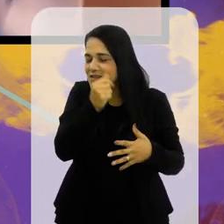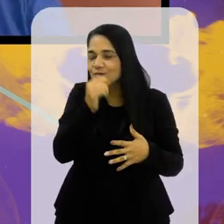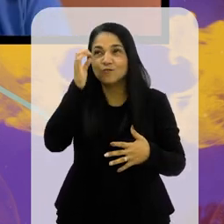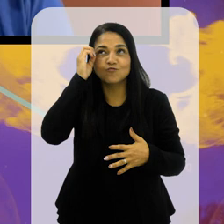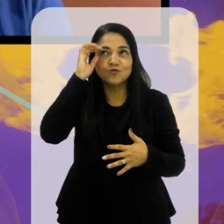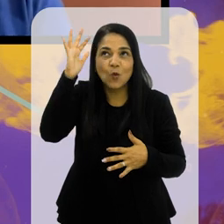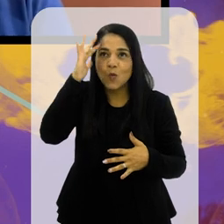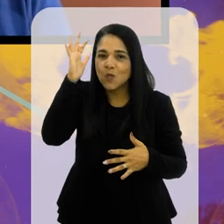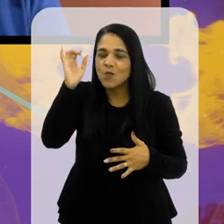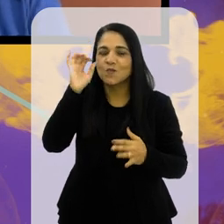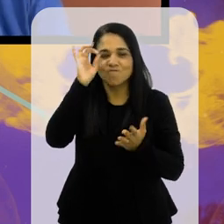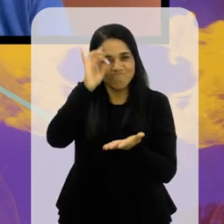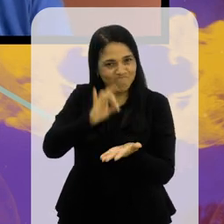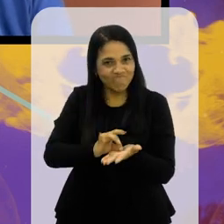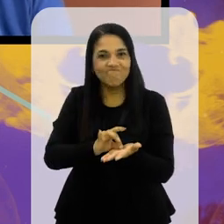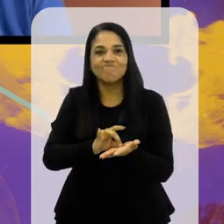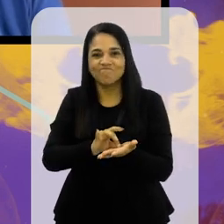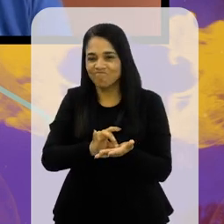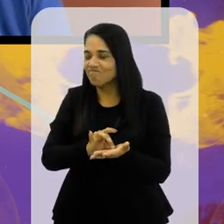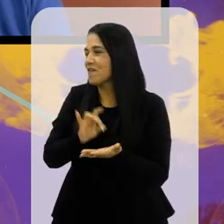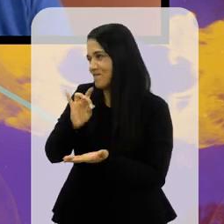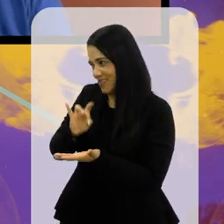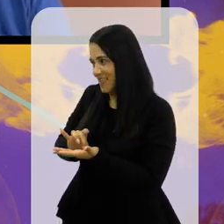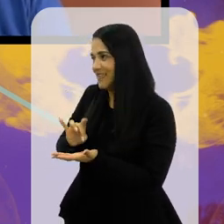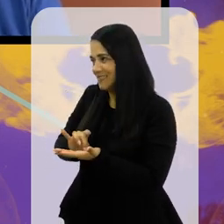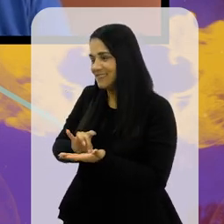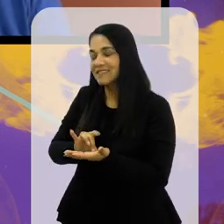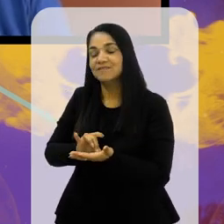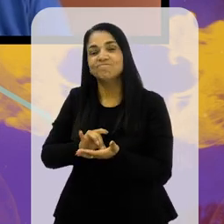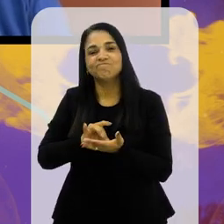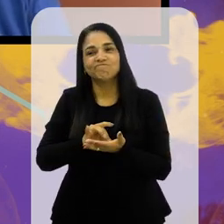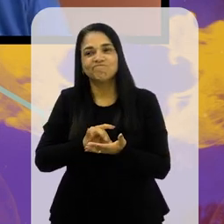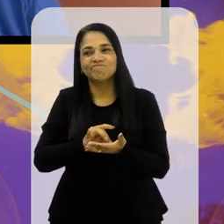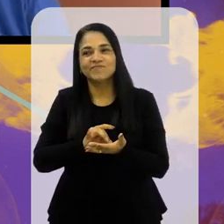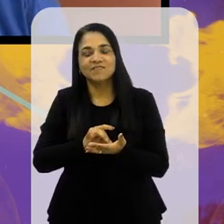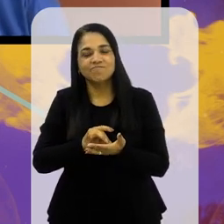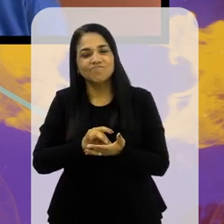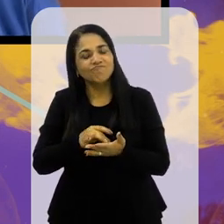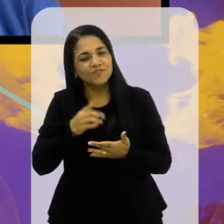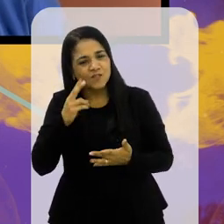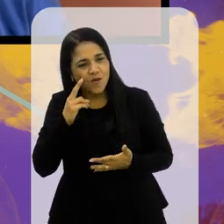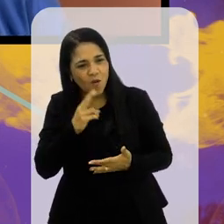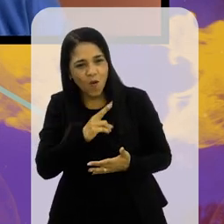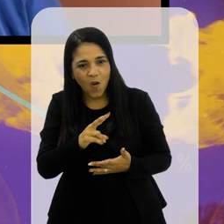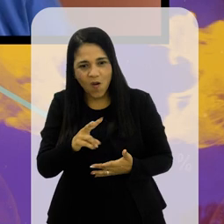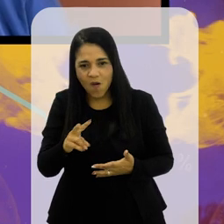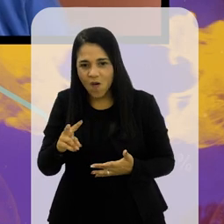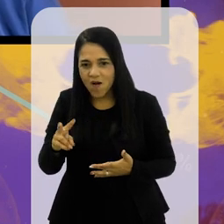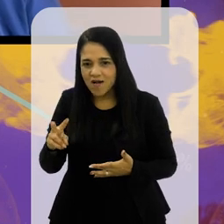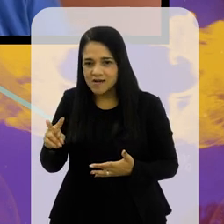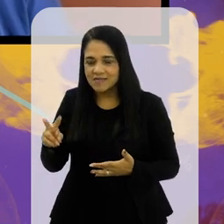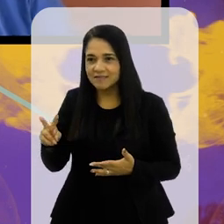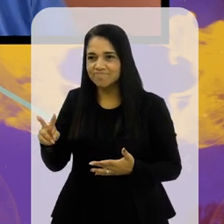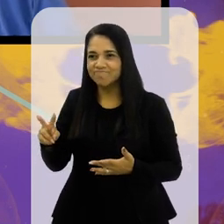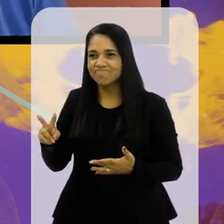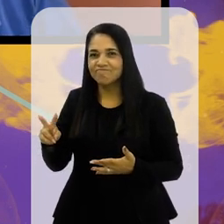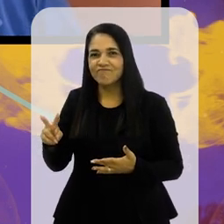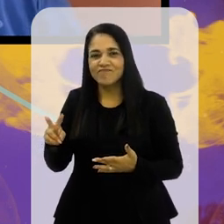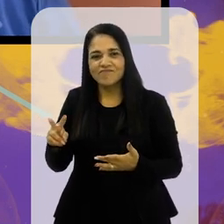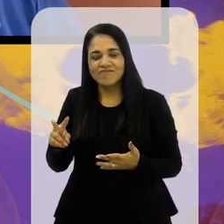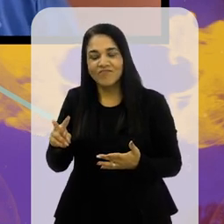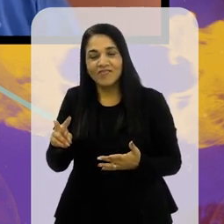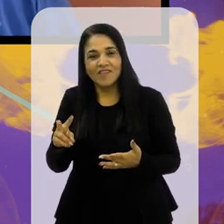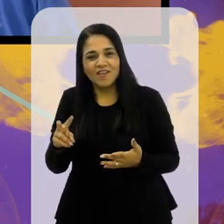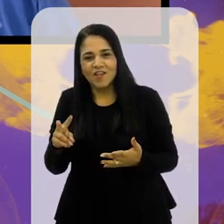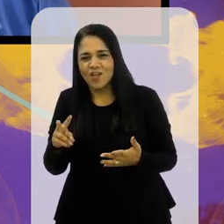de sonho. É bonito, é verdade. E aí você chega e você... Se você